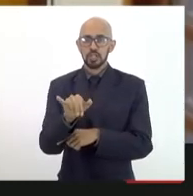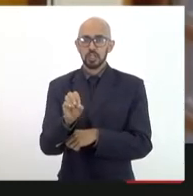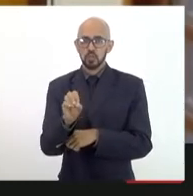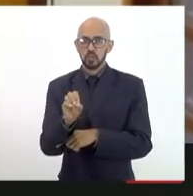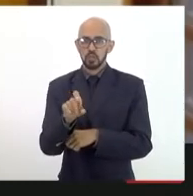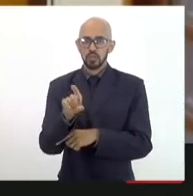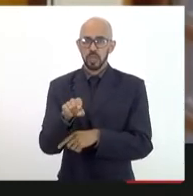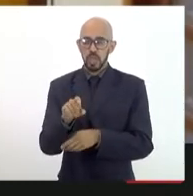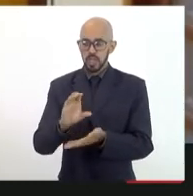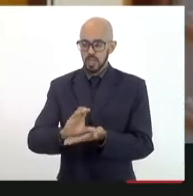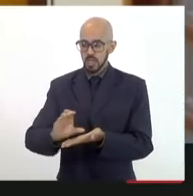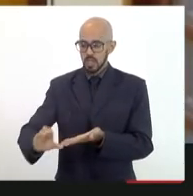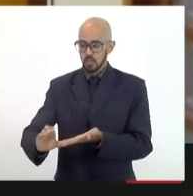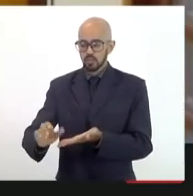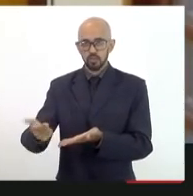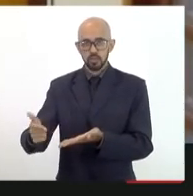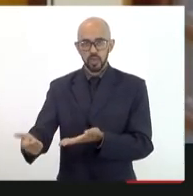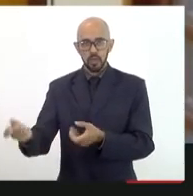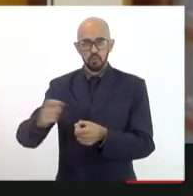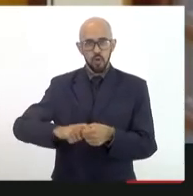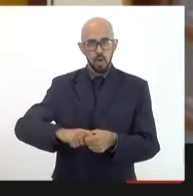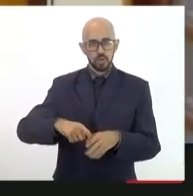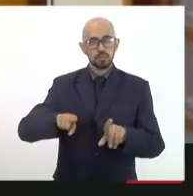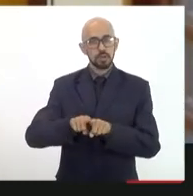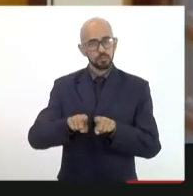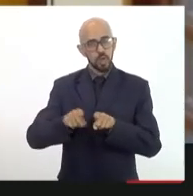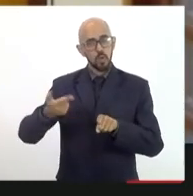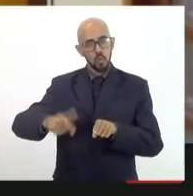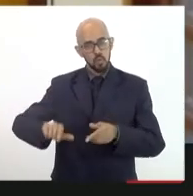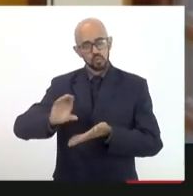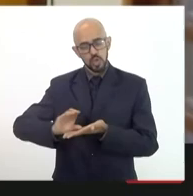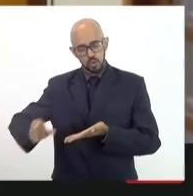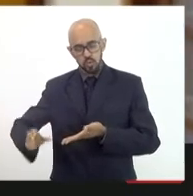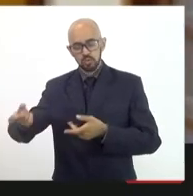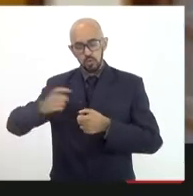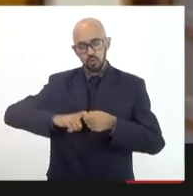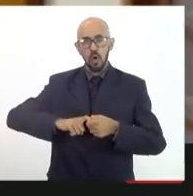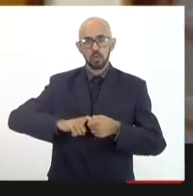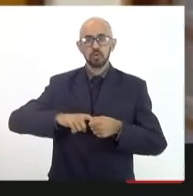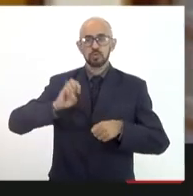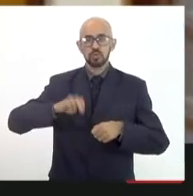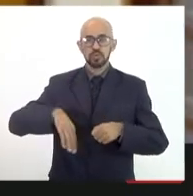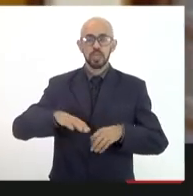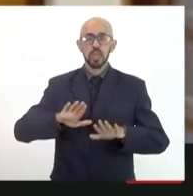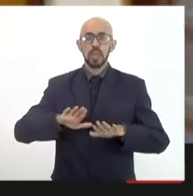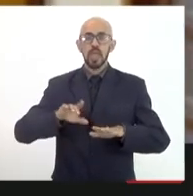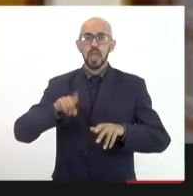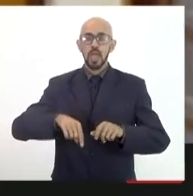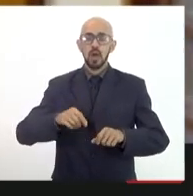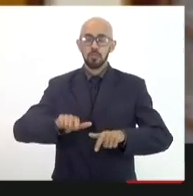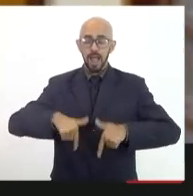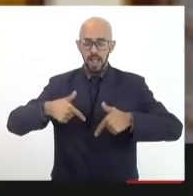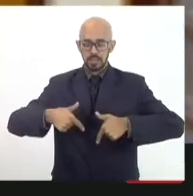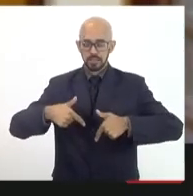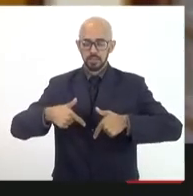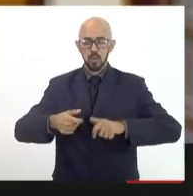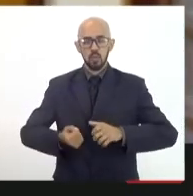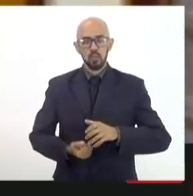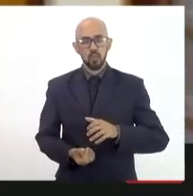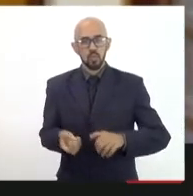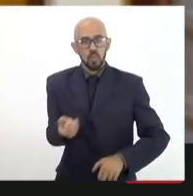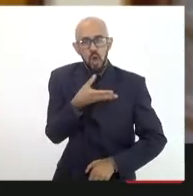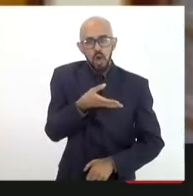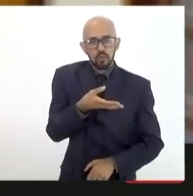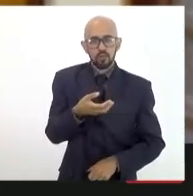reembolsáveis com recurso reembolsável. Então, é uma ação semente, uma série de outras ações